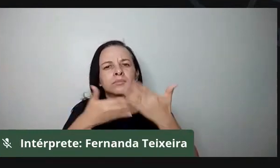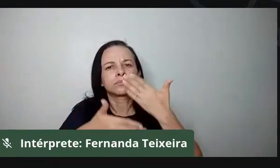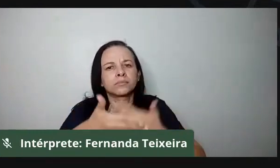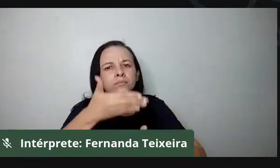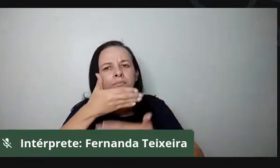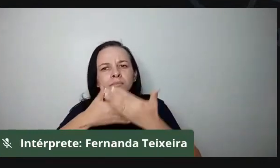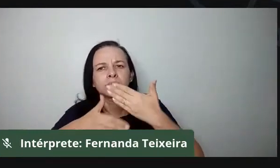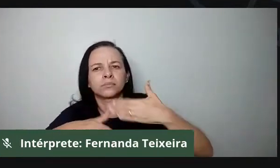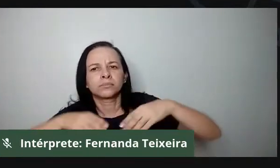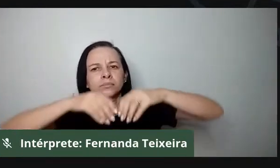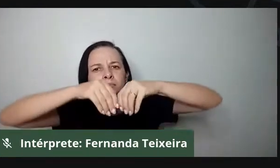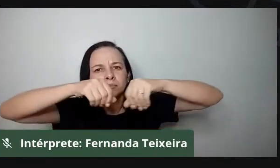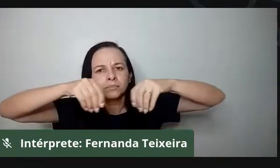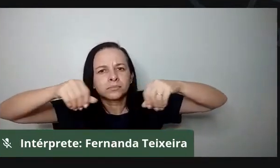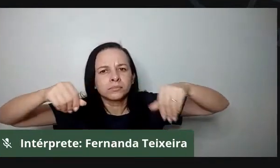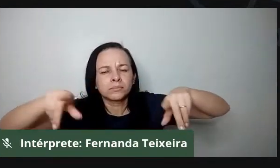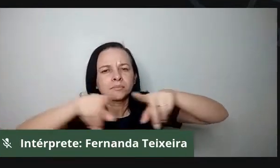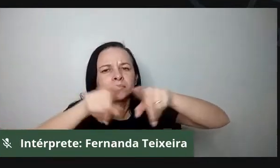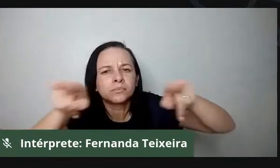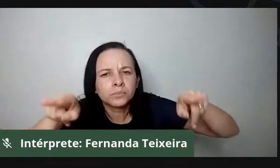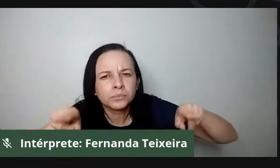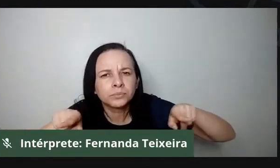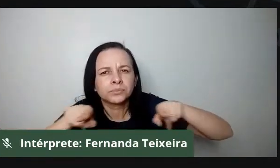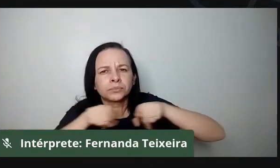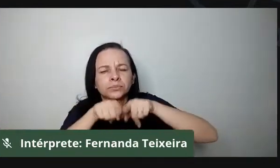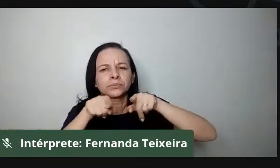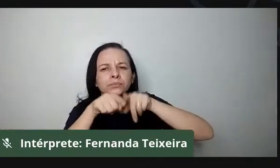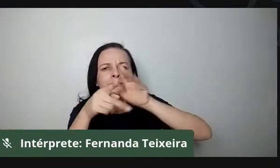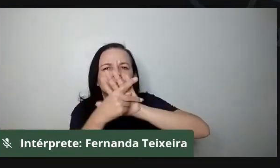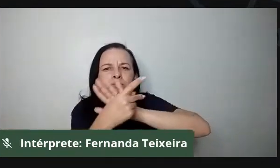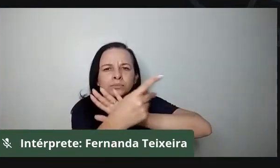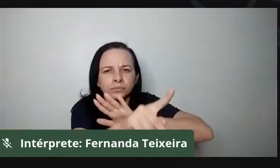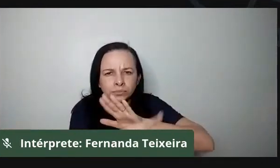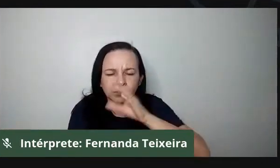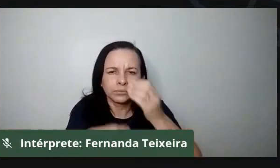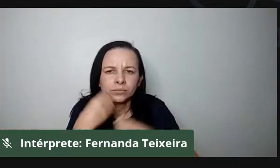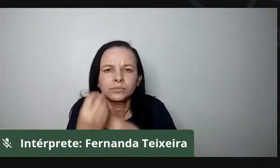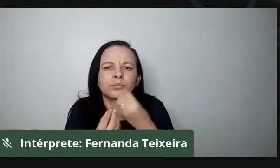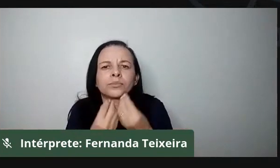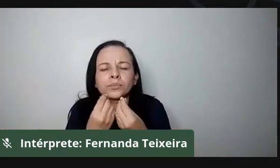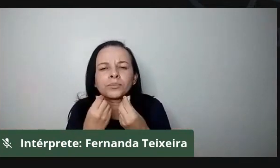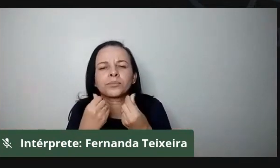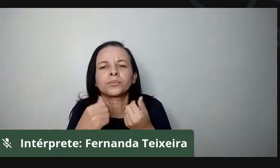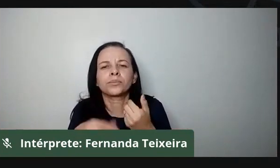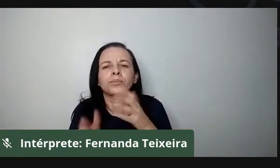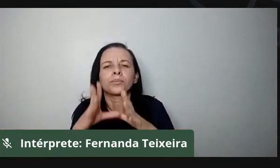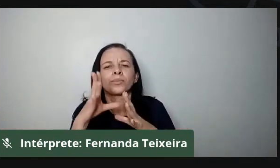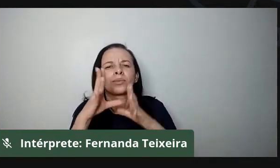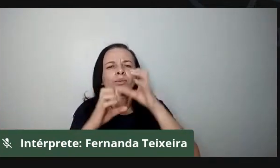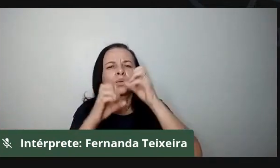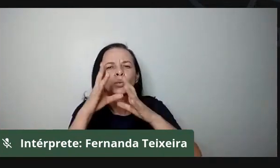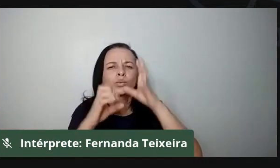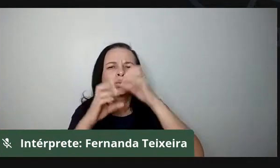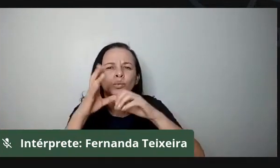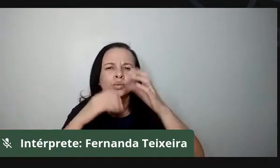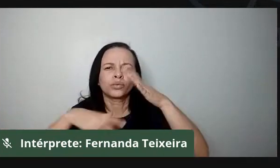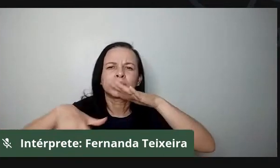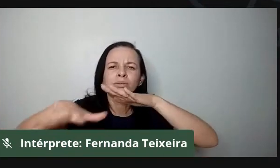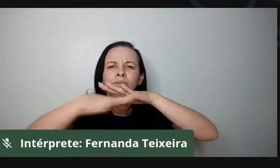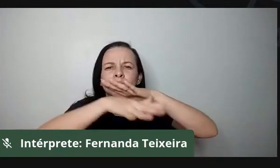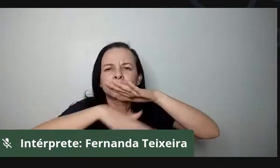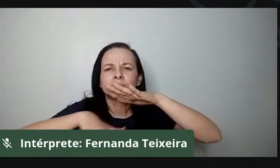da terra e território e, sobretudo, a parte que nos interessa aqui são os conflitos socioambientais que vêm ocorrendo,